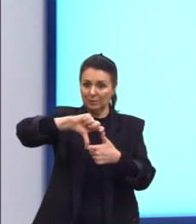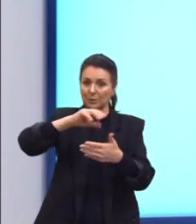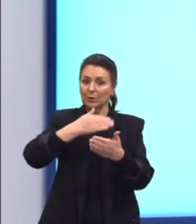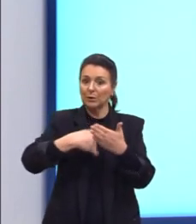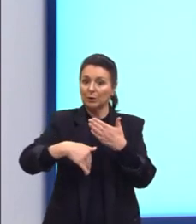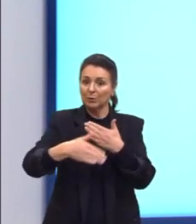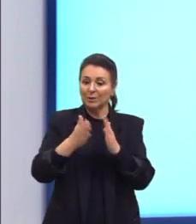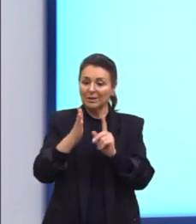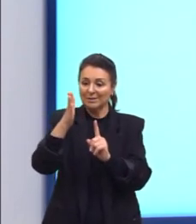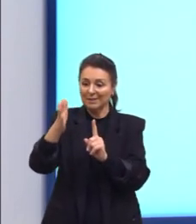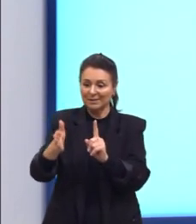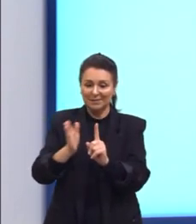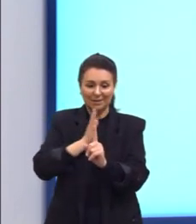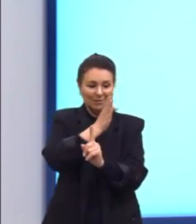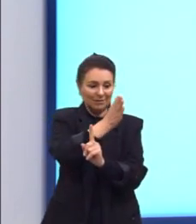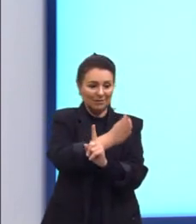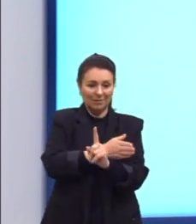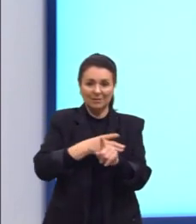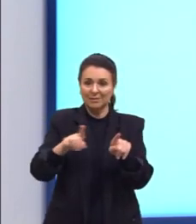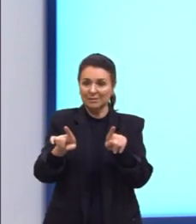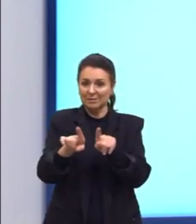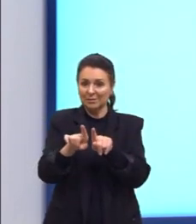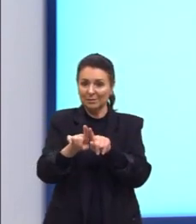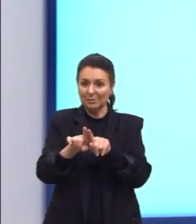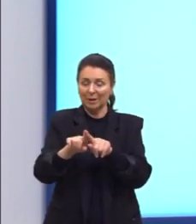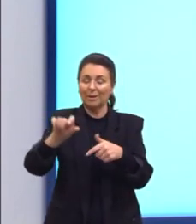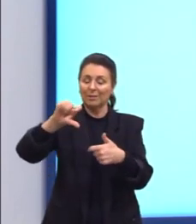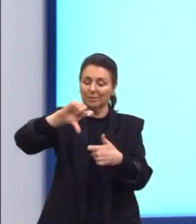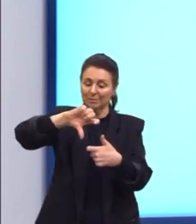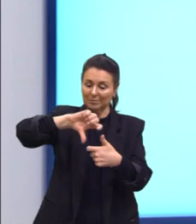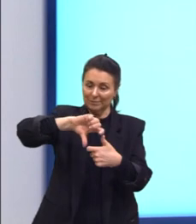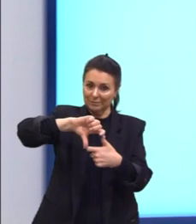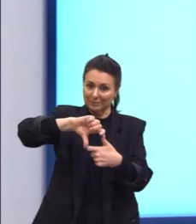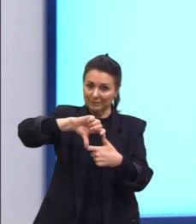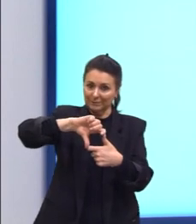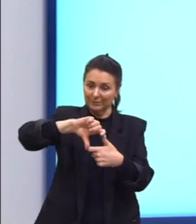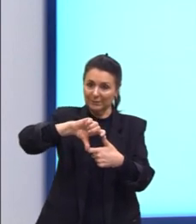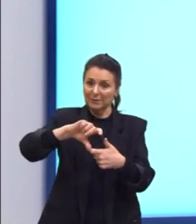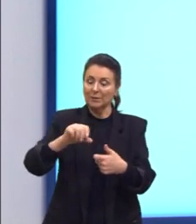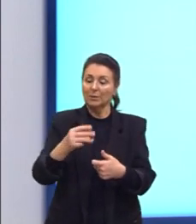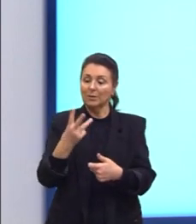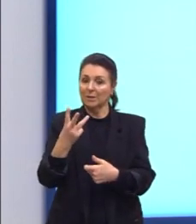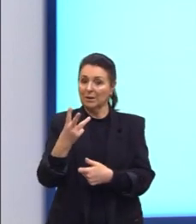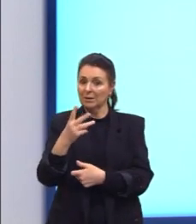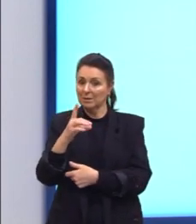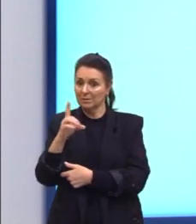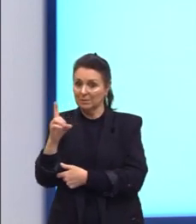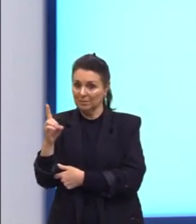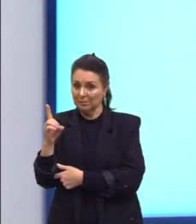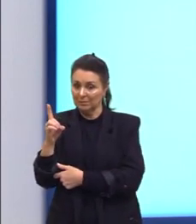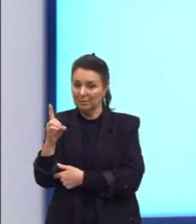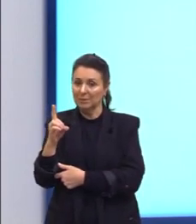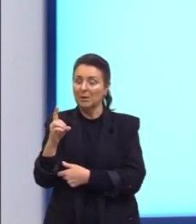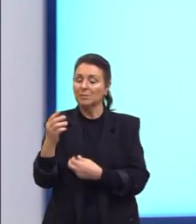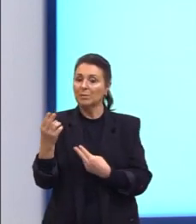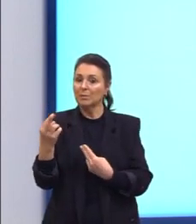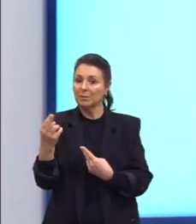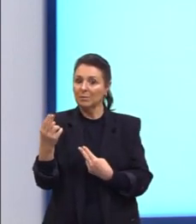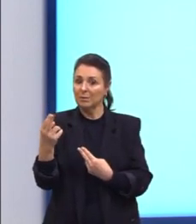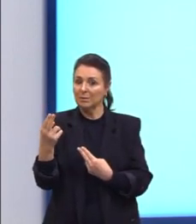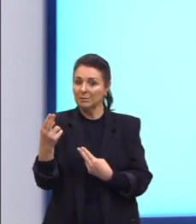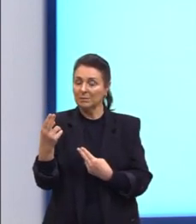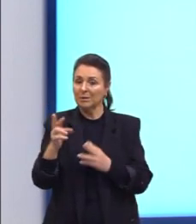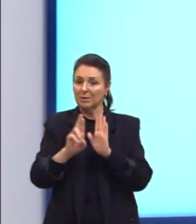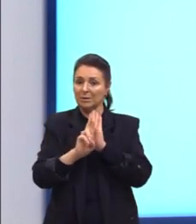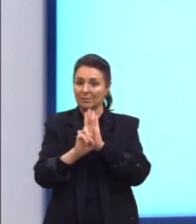as faces laterais também formadas por quadrados. Então, essas três dimensões seriam iguais. Aqui nós